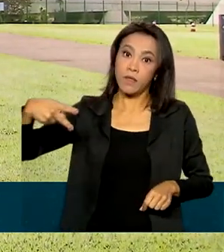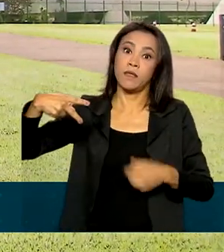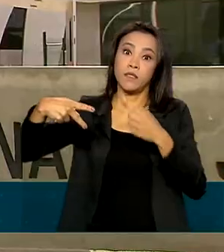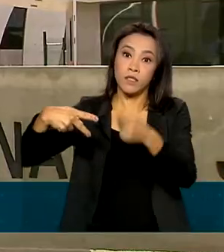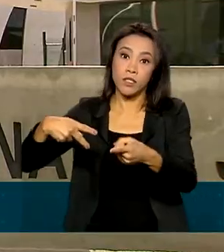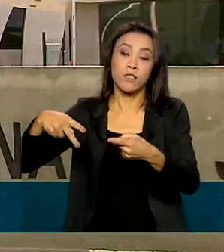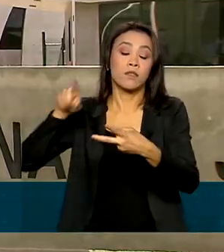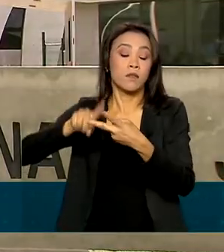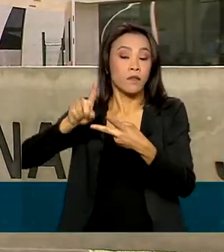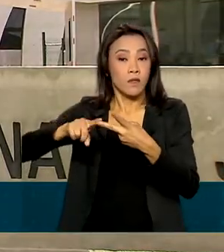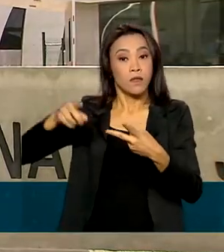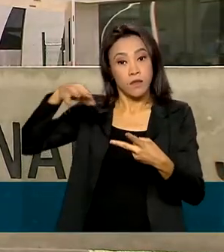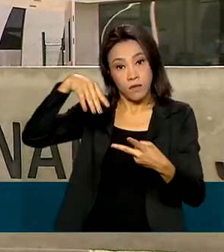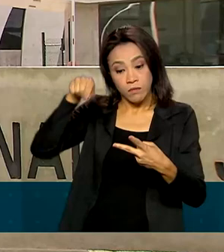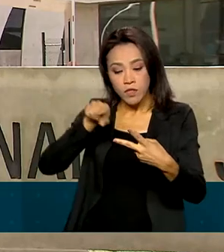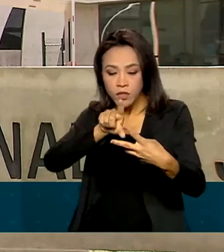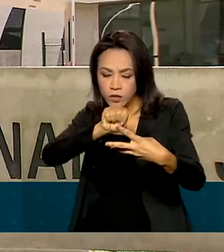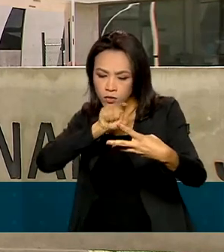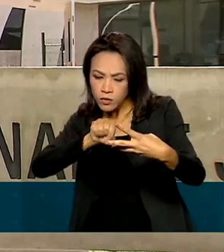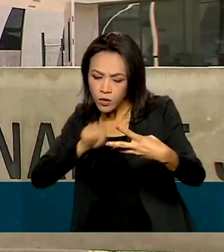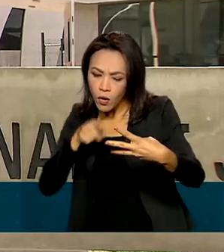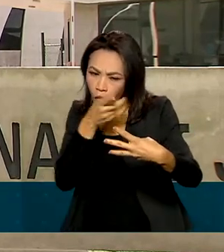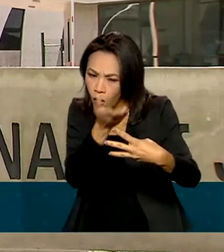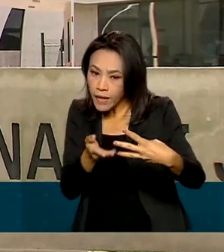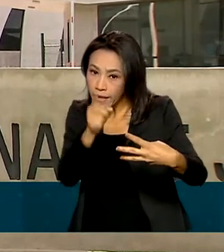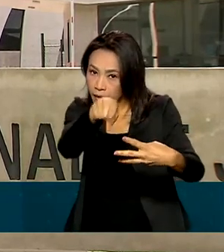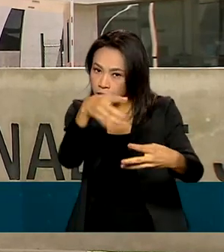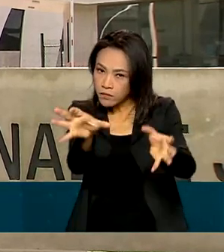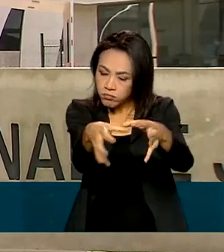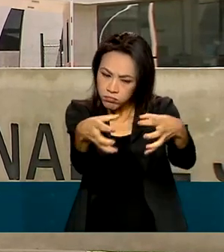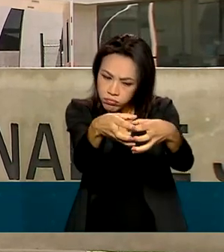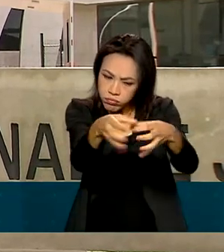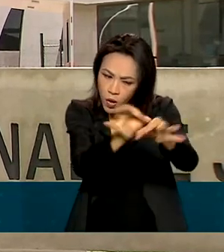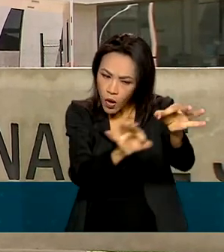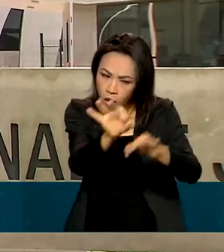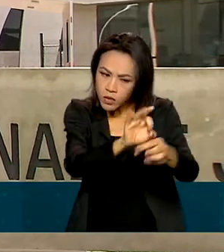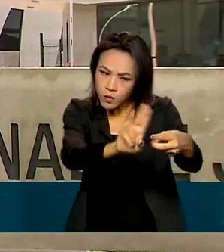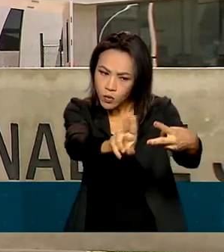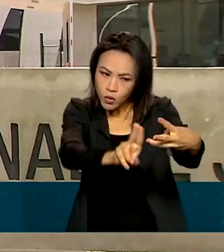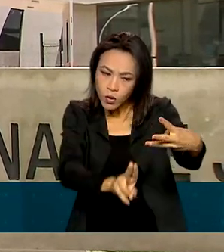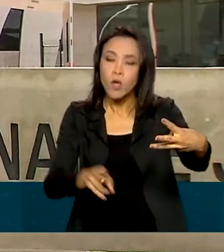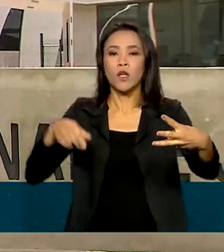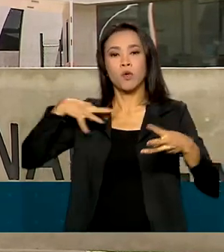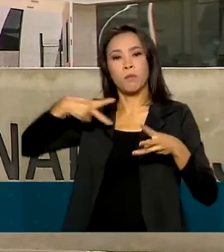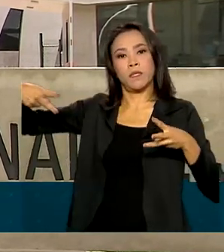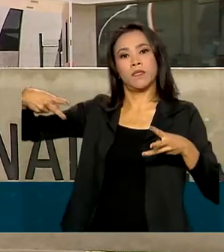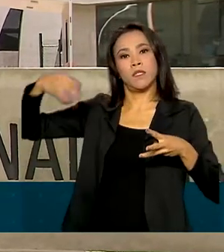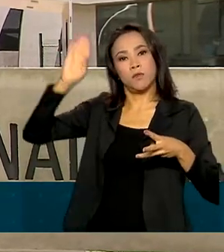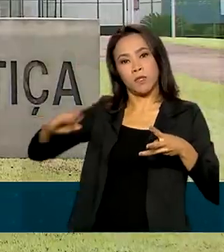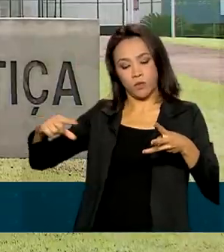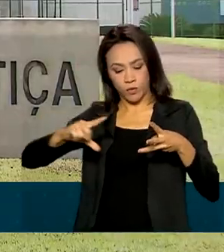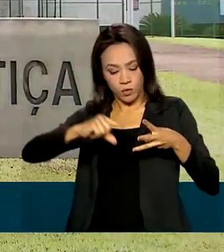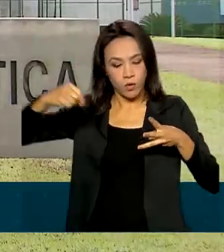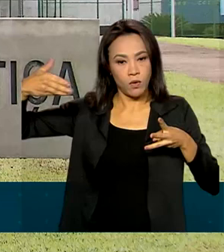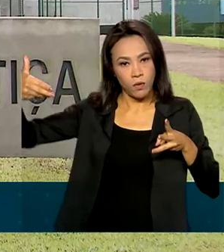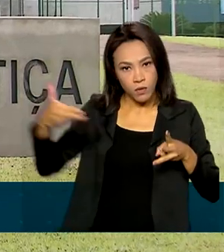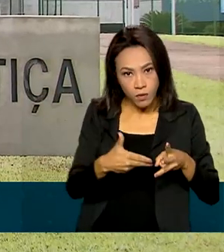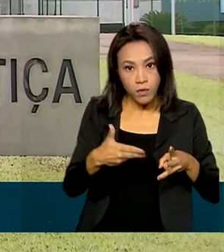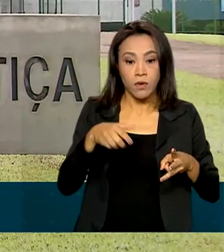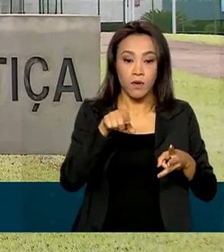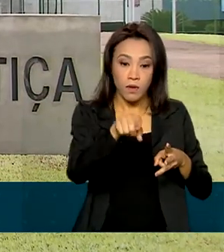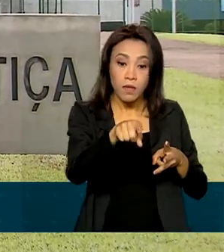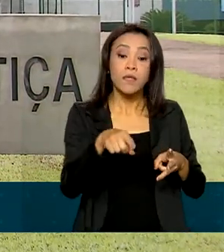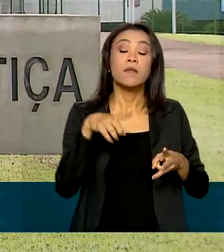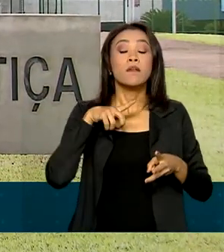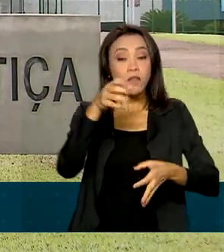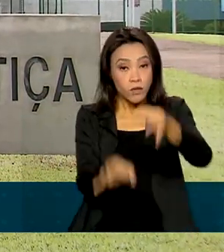tríplice formulada pelo próprio STJ, o tribunal também soluciona de forma definitiva casos civis